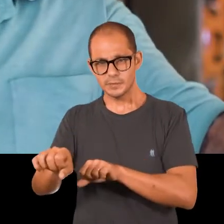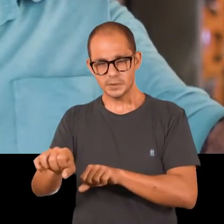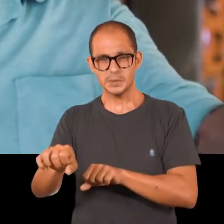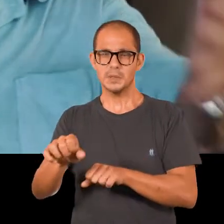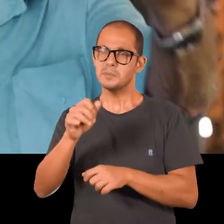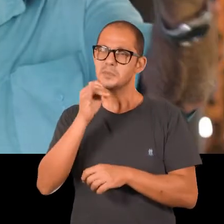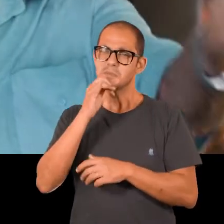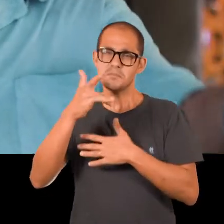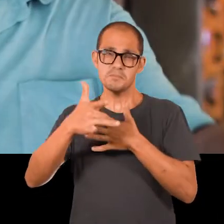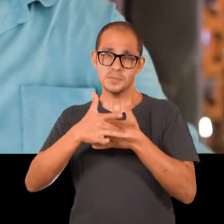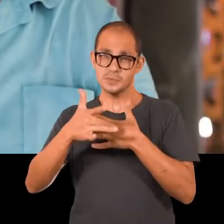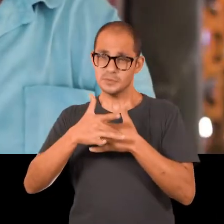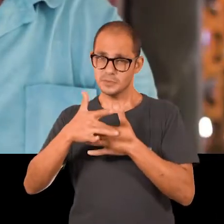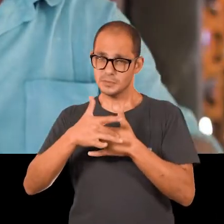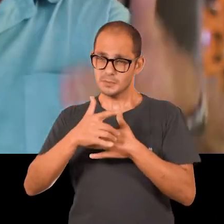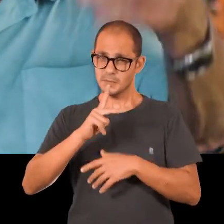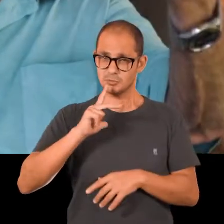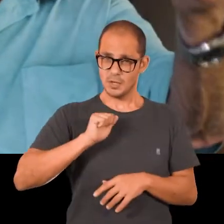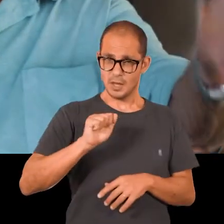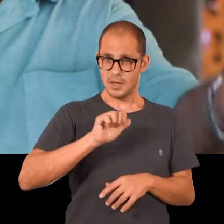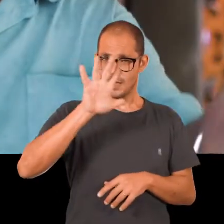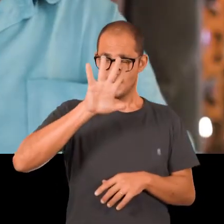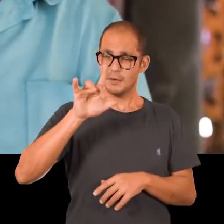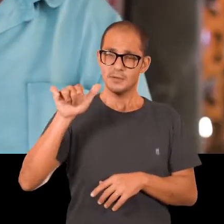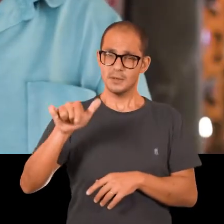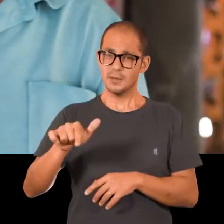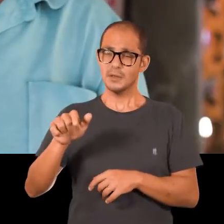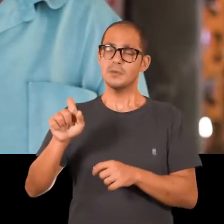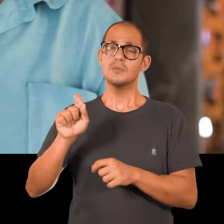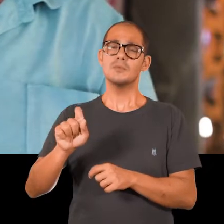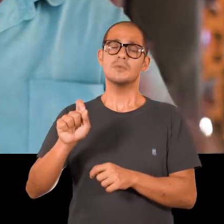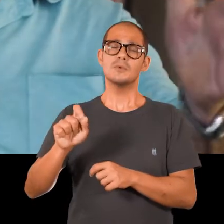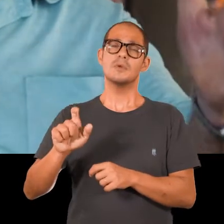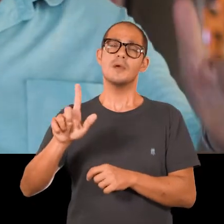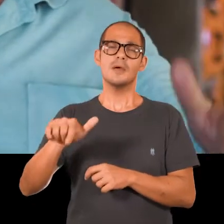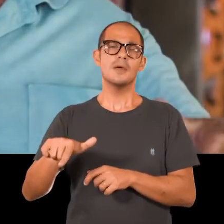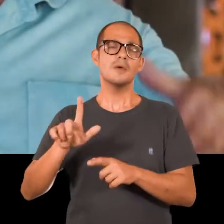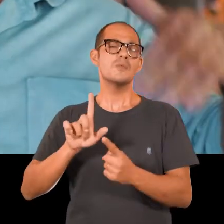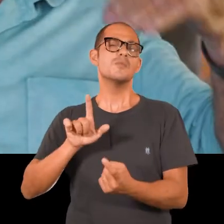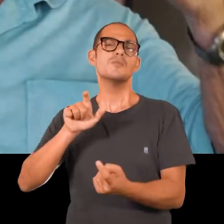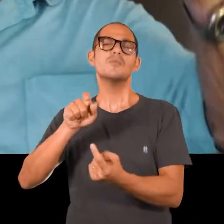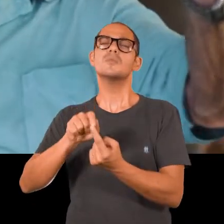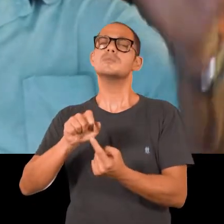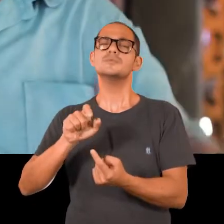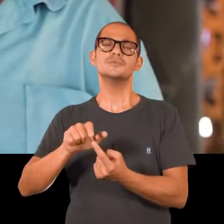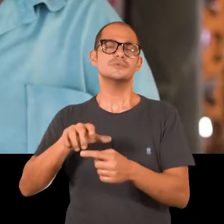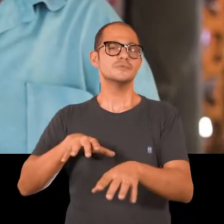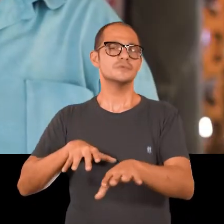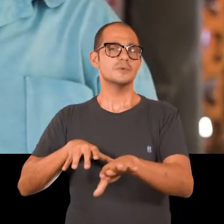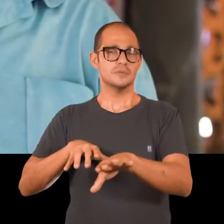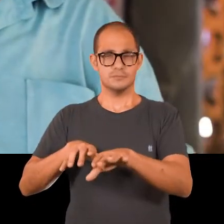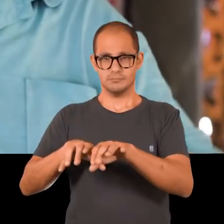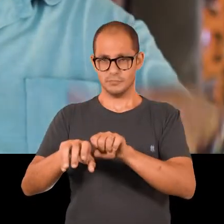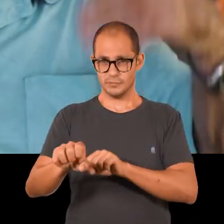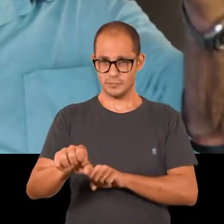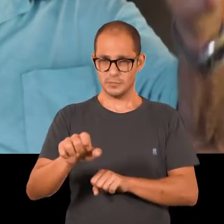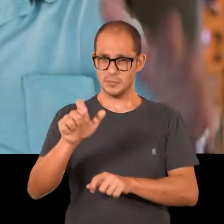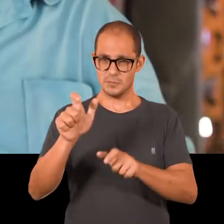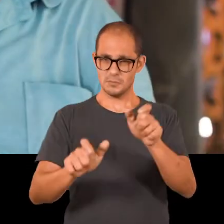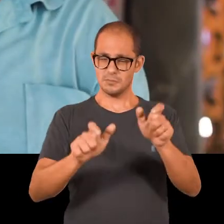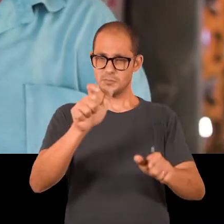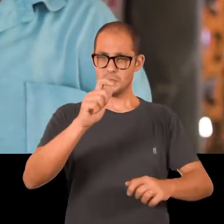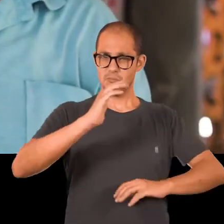medicina, por exemplo, que é muito caro. Ela está cumprindo uma grande missão da formação dos